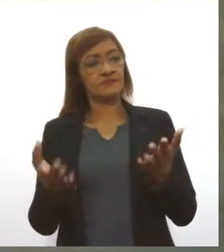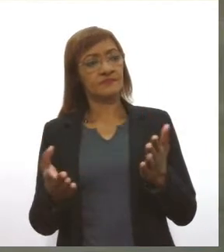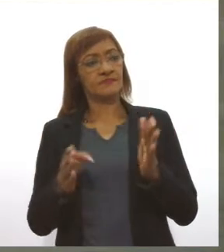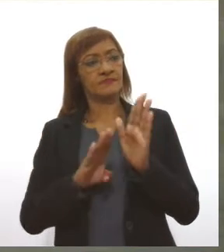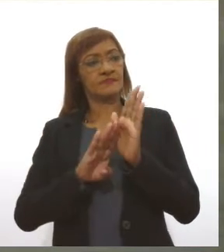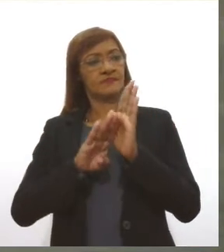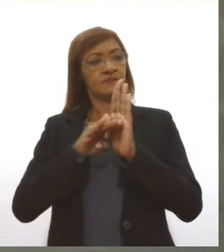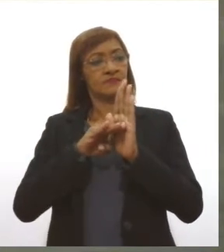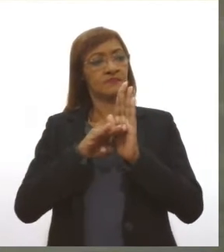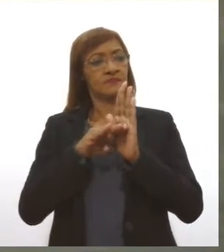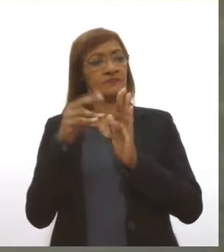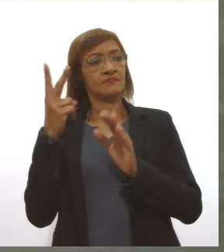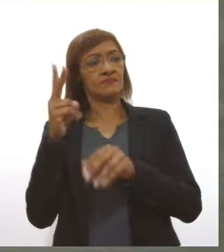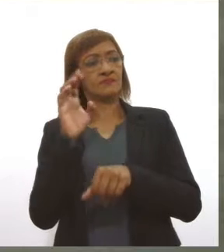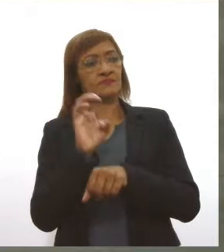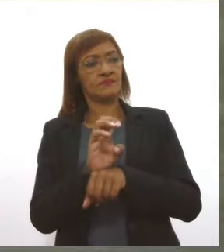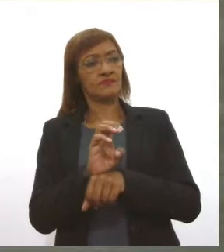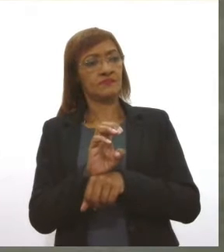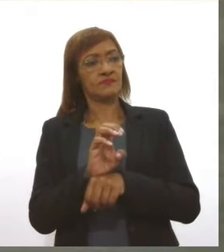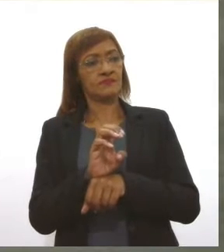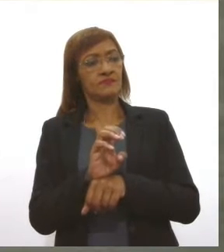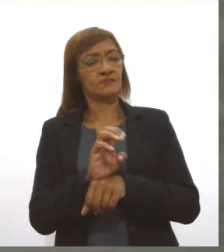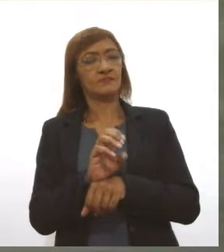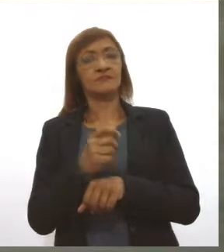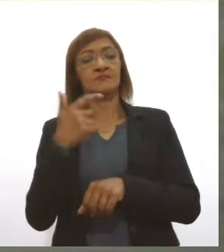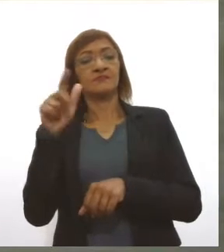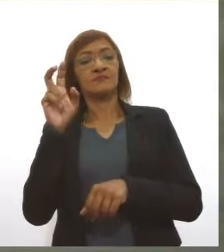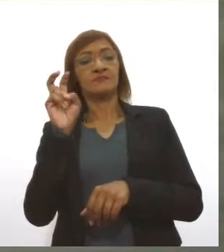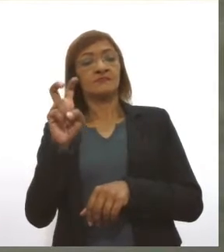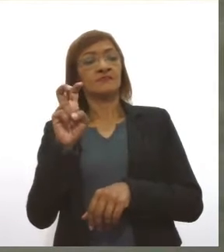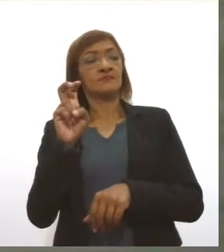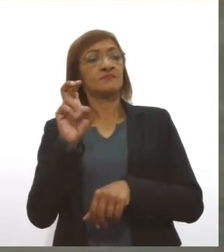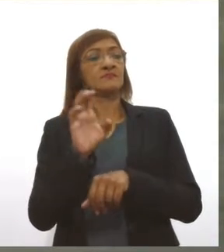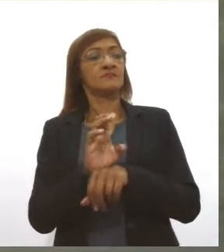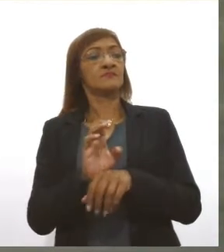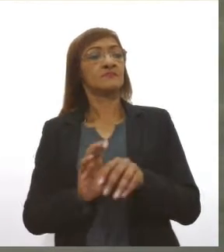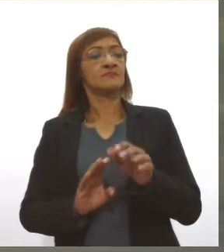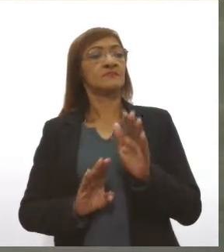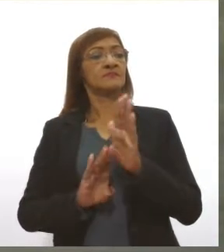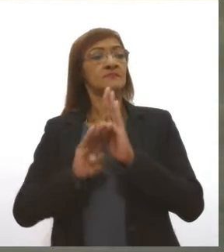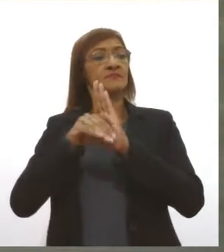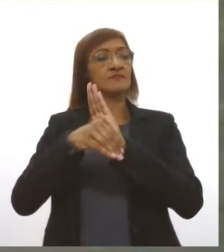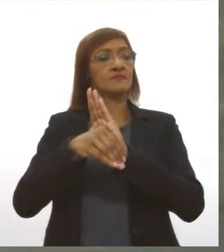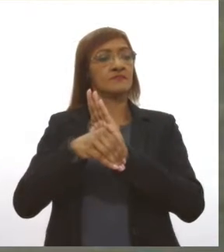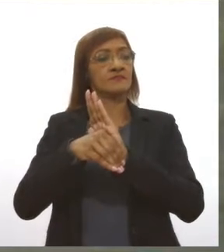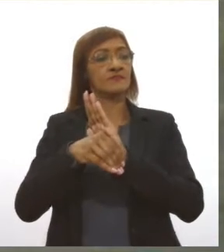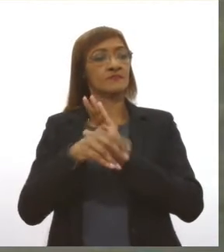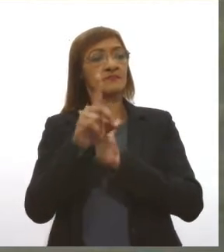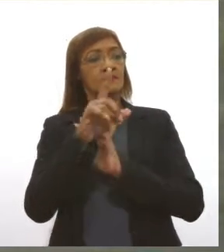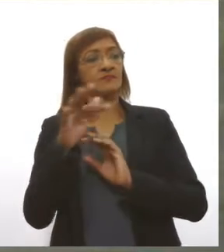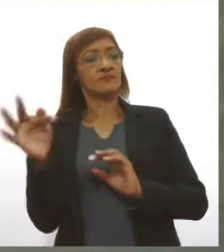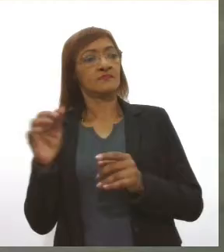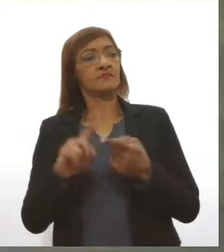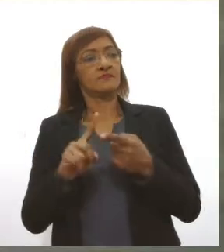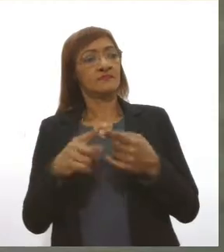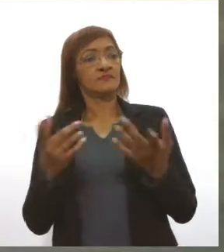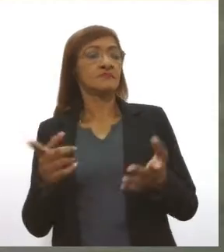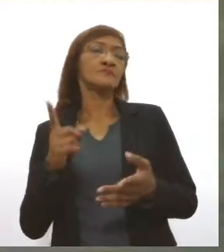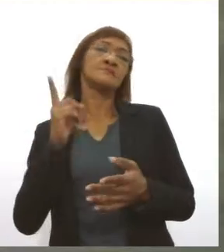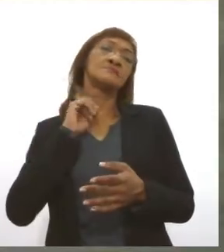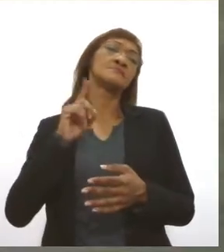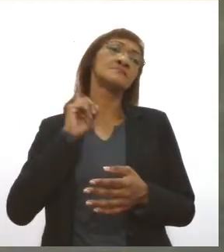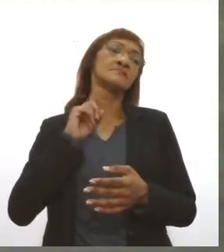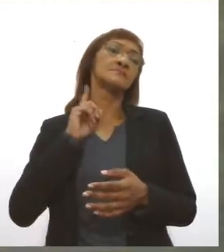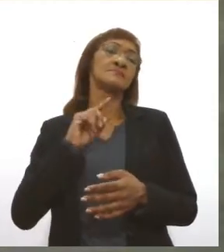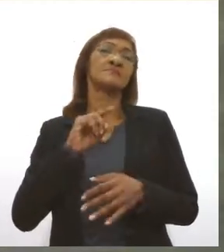estados, já em queda 5 estados e o Distrito Federal. Vale lembrar que o estado de Minas Gerais não